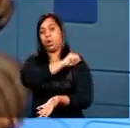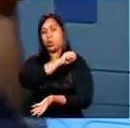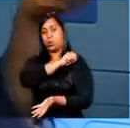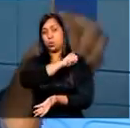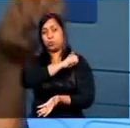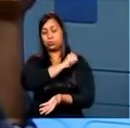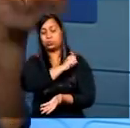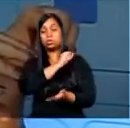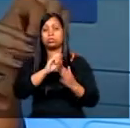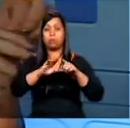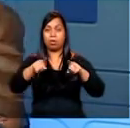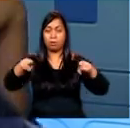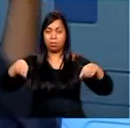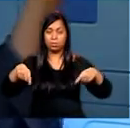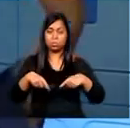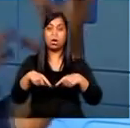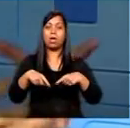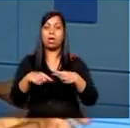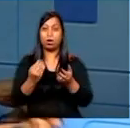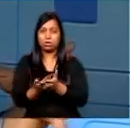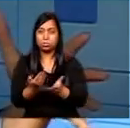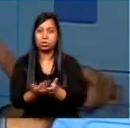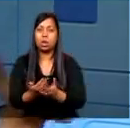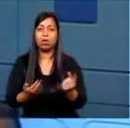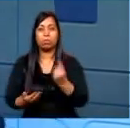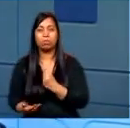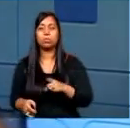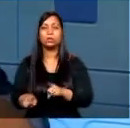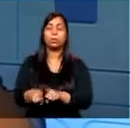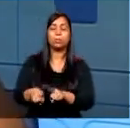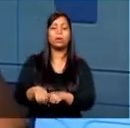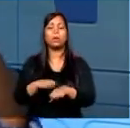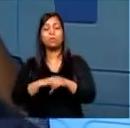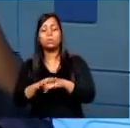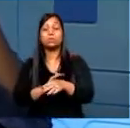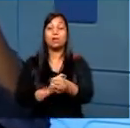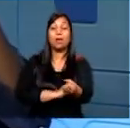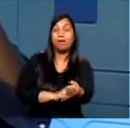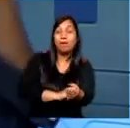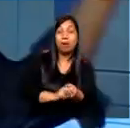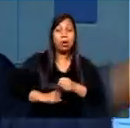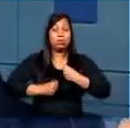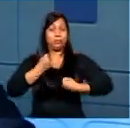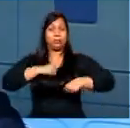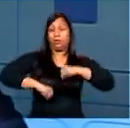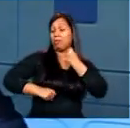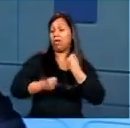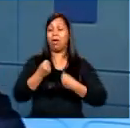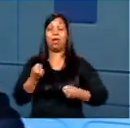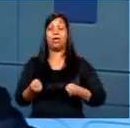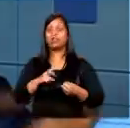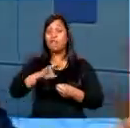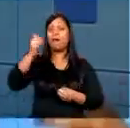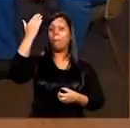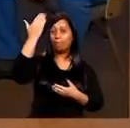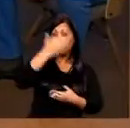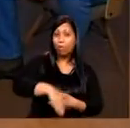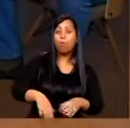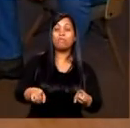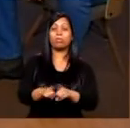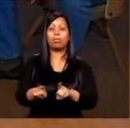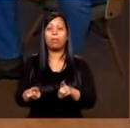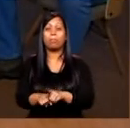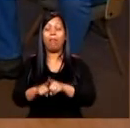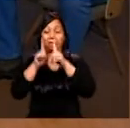entrar na sala de aula e fazer conversas sobre ansiedade no vestibular, sobre violência doméstica. A gente tem muitos